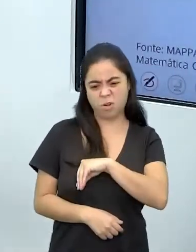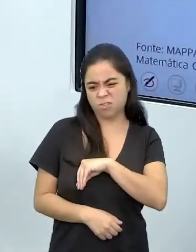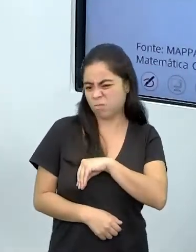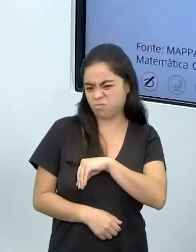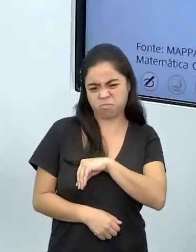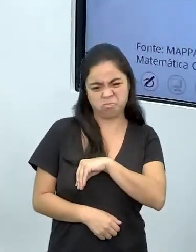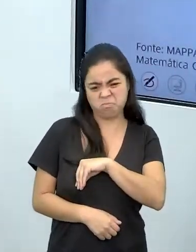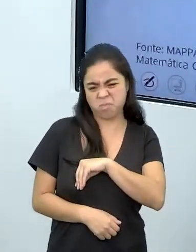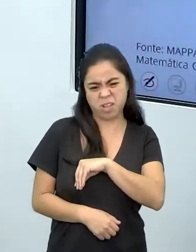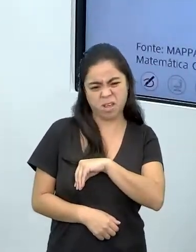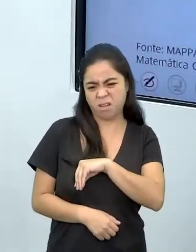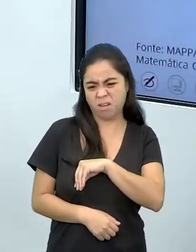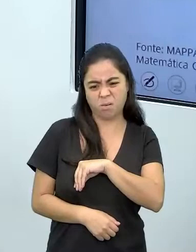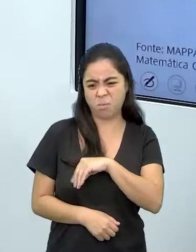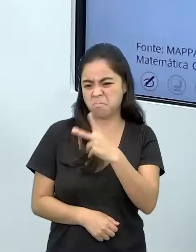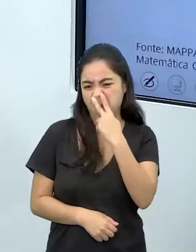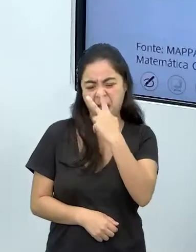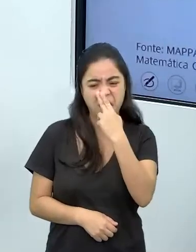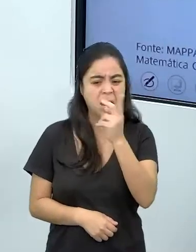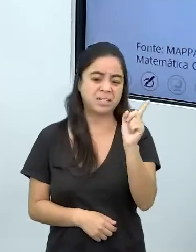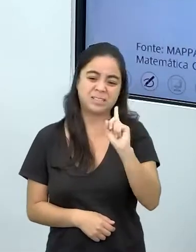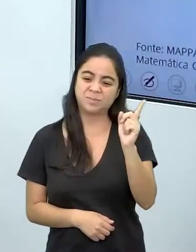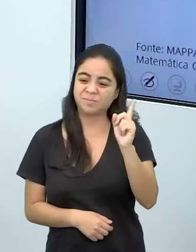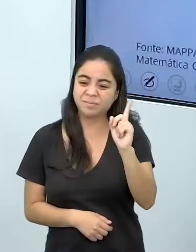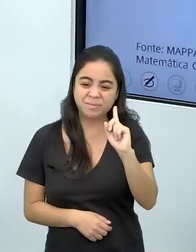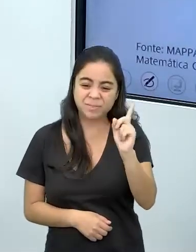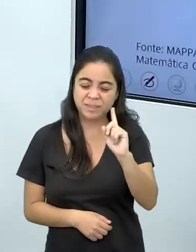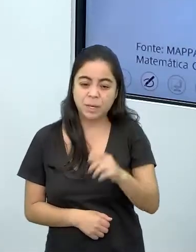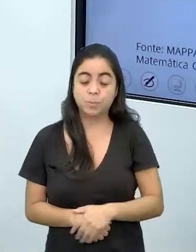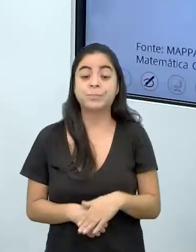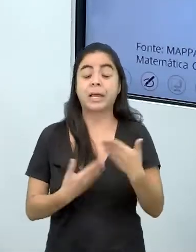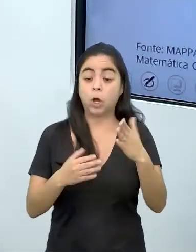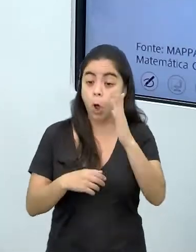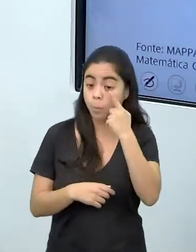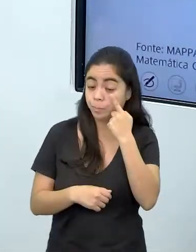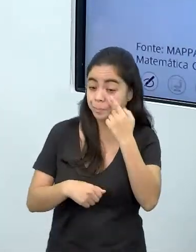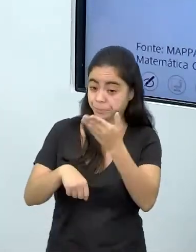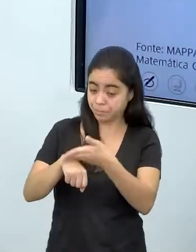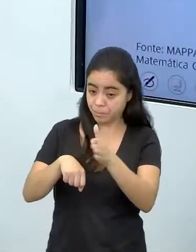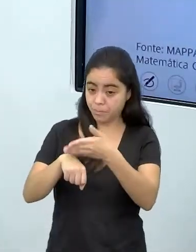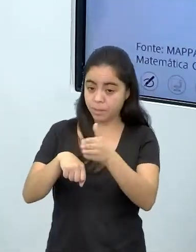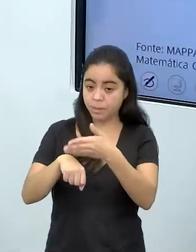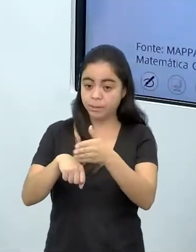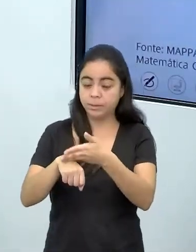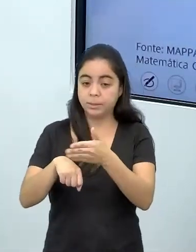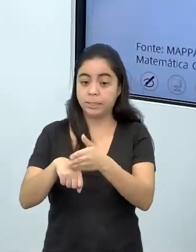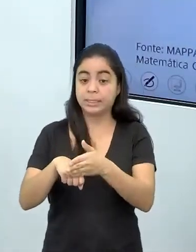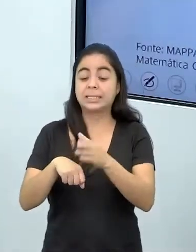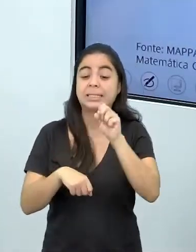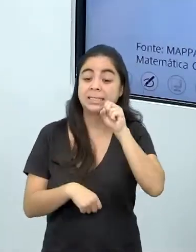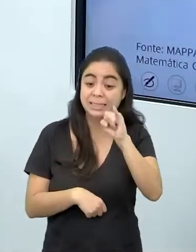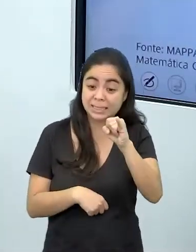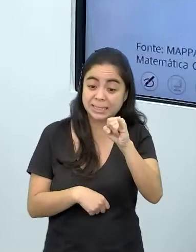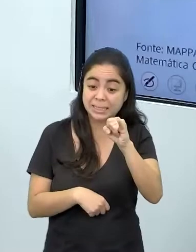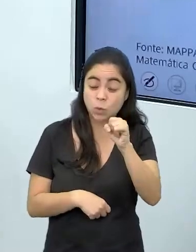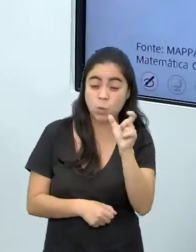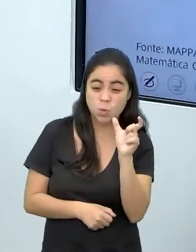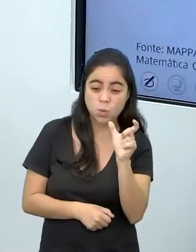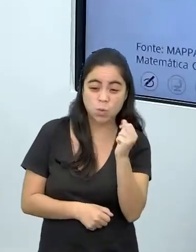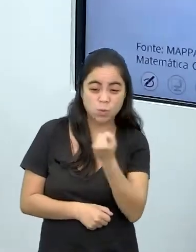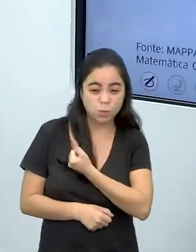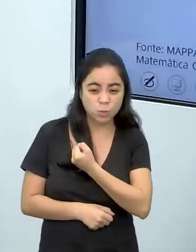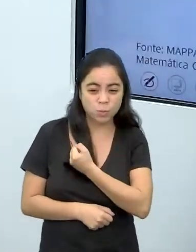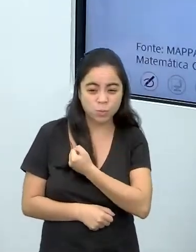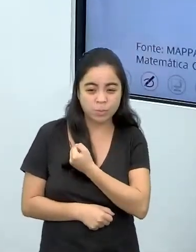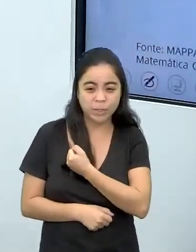Não é muito. Então a gente vai fazer aí uma simulação para vocês verem que esse valor, ele